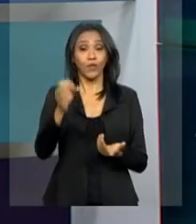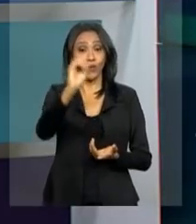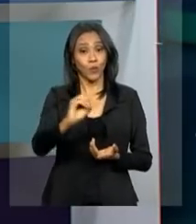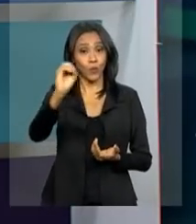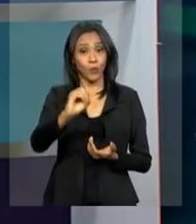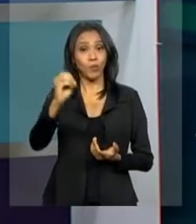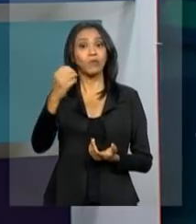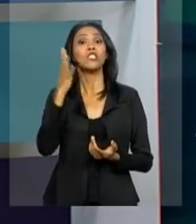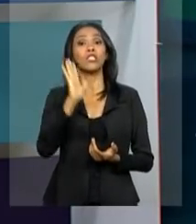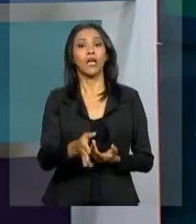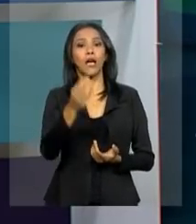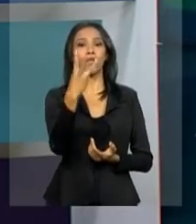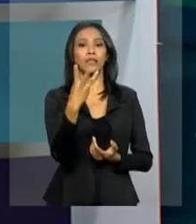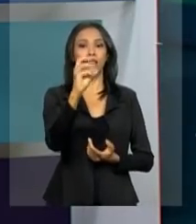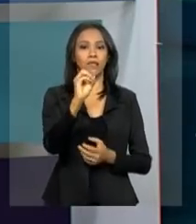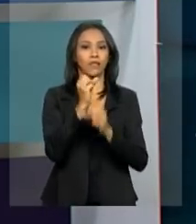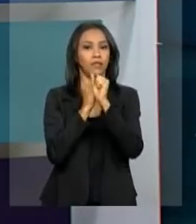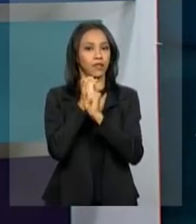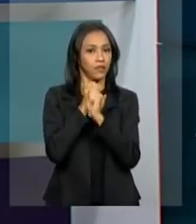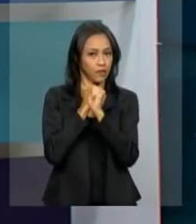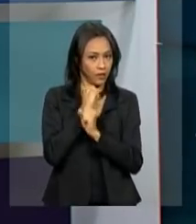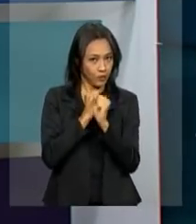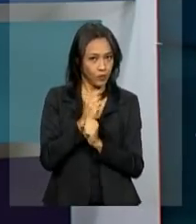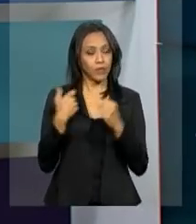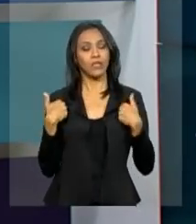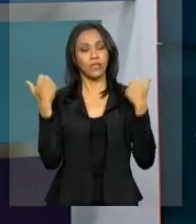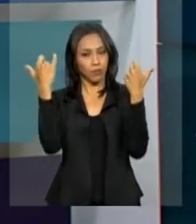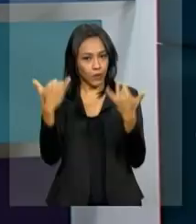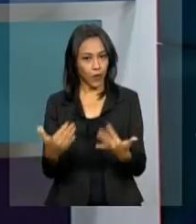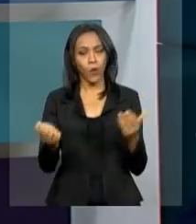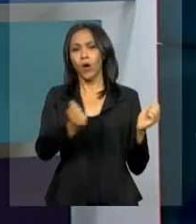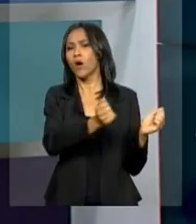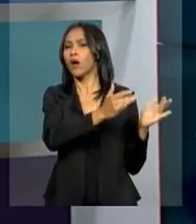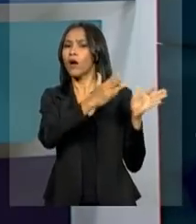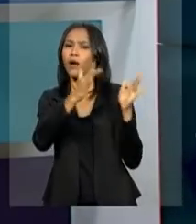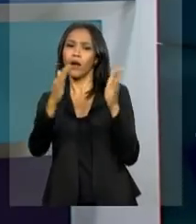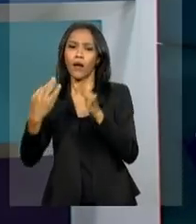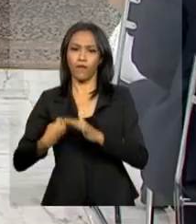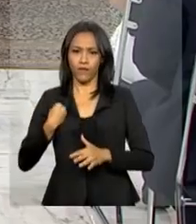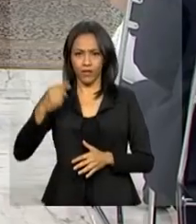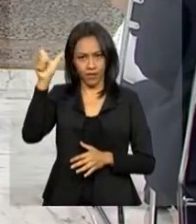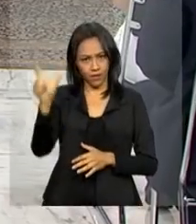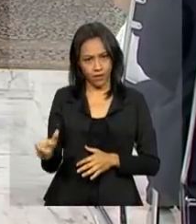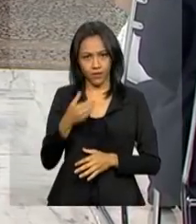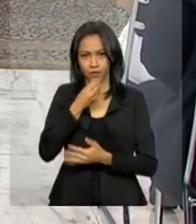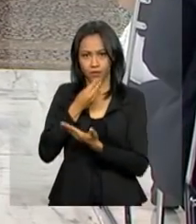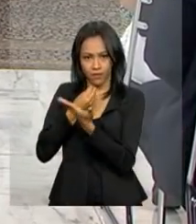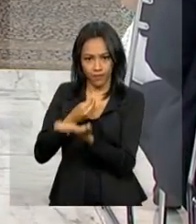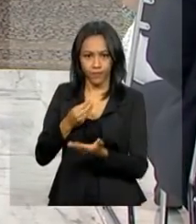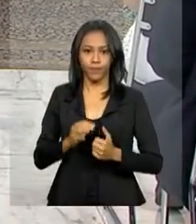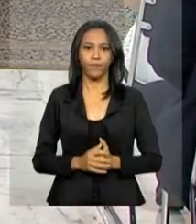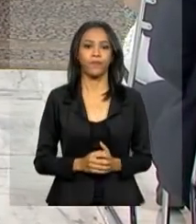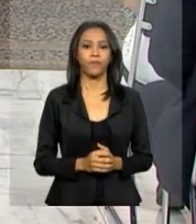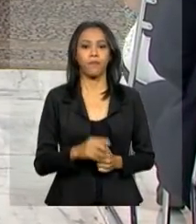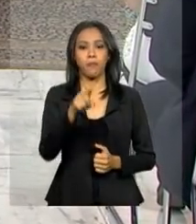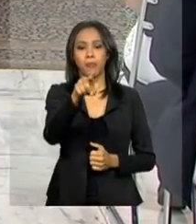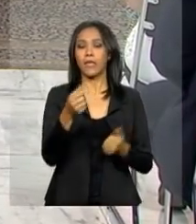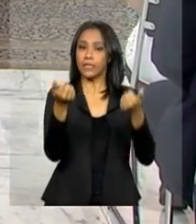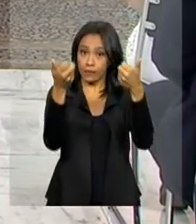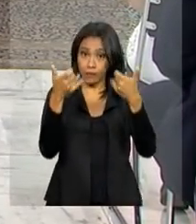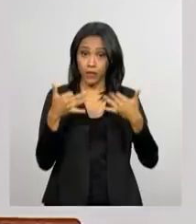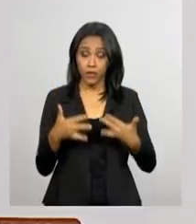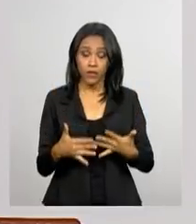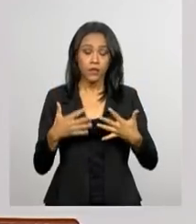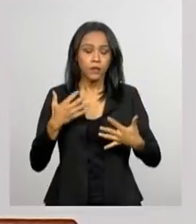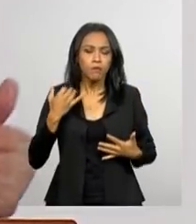Durante a cerimônia, o presidente Michel Temer falou sobre a trajetória de Canotilho. A importância extraordinária